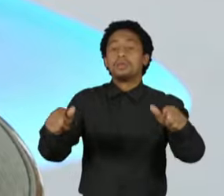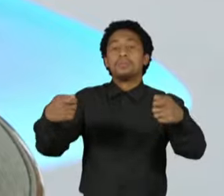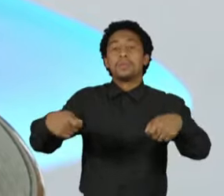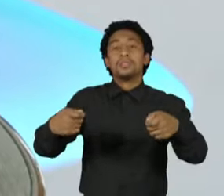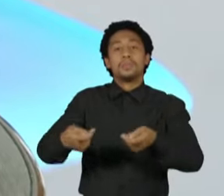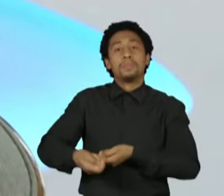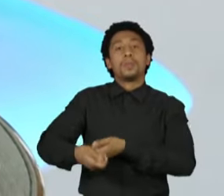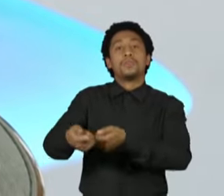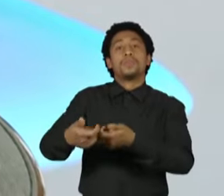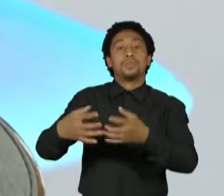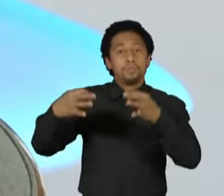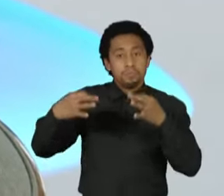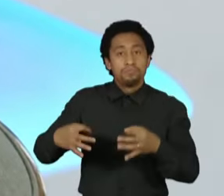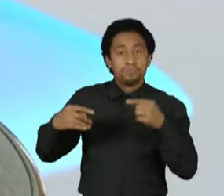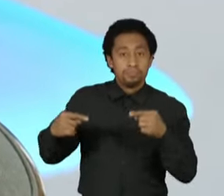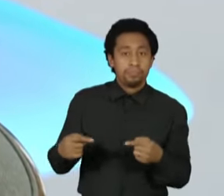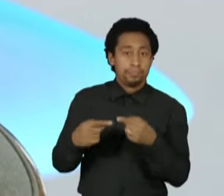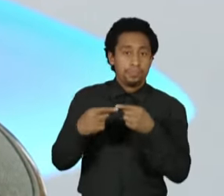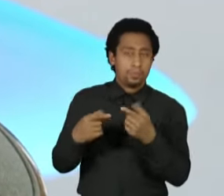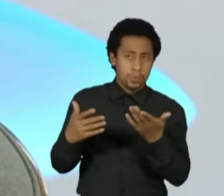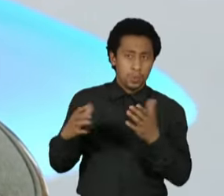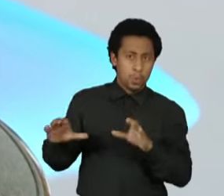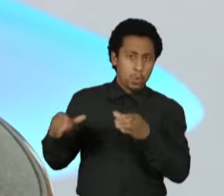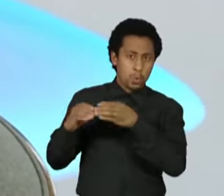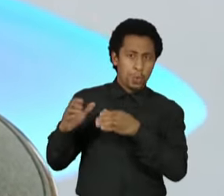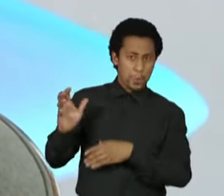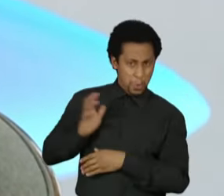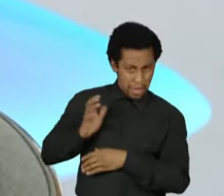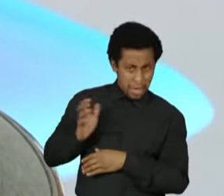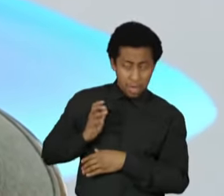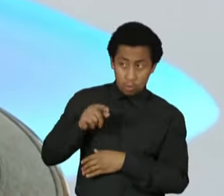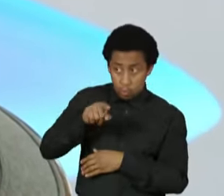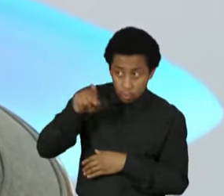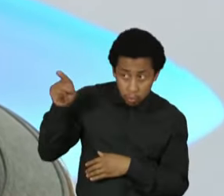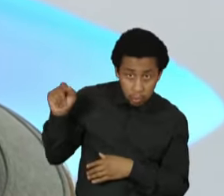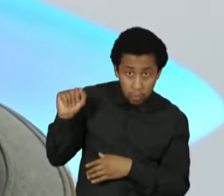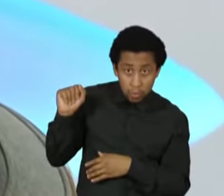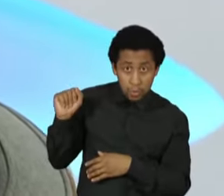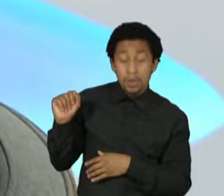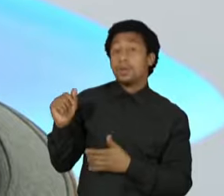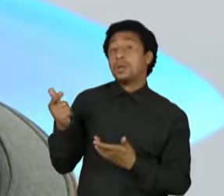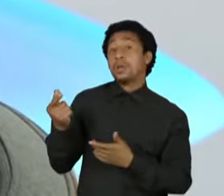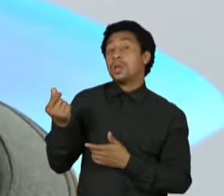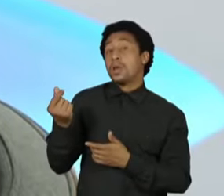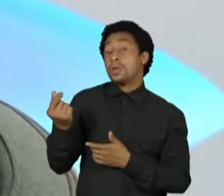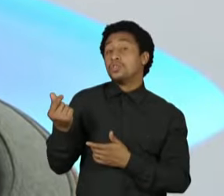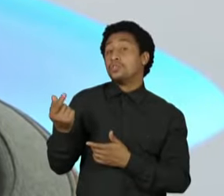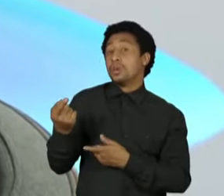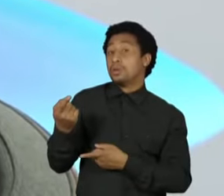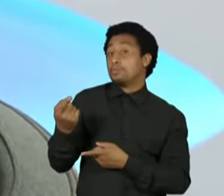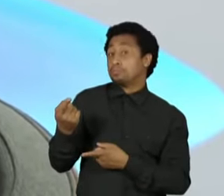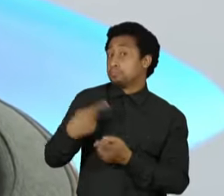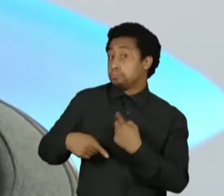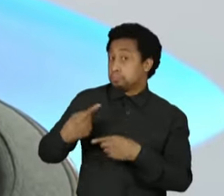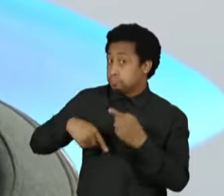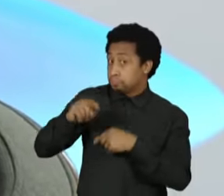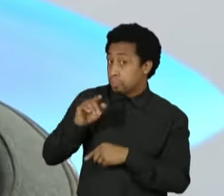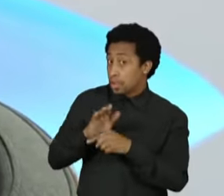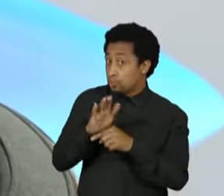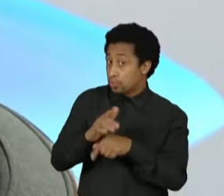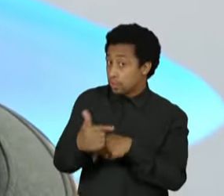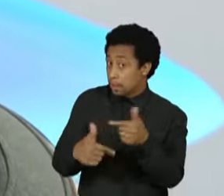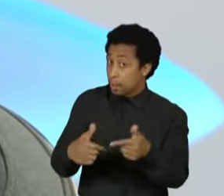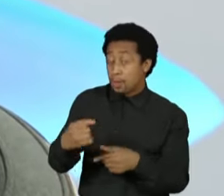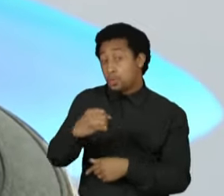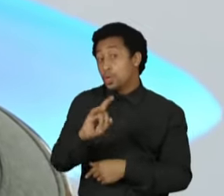se é a classe mais rica e qual o retorno, se está vindo em forma de geração de emprego e renda ou não, você